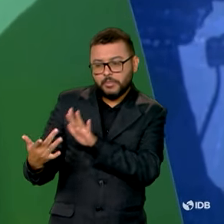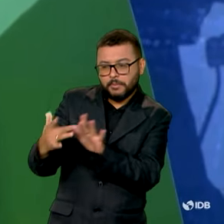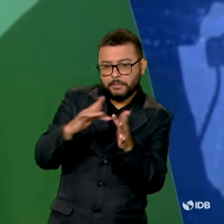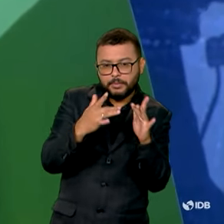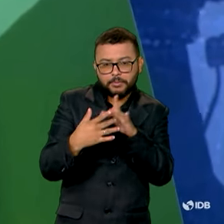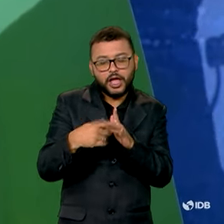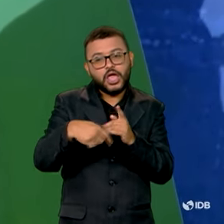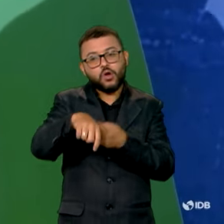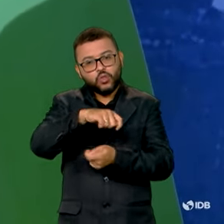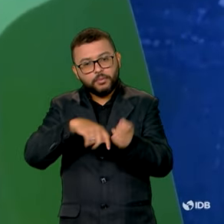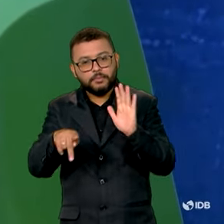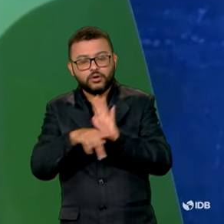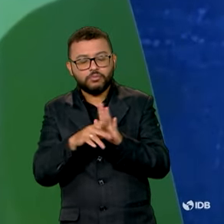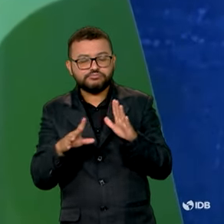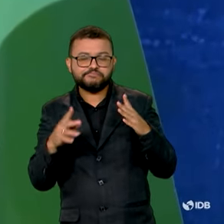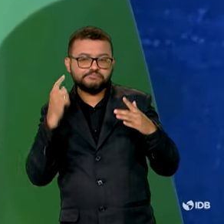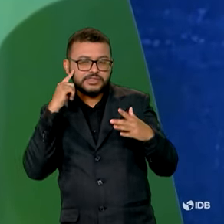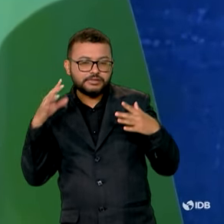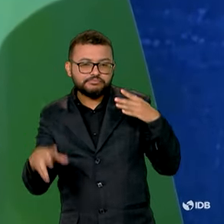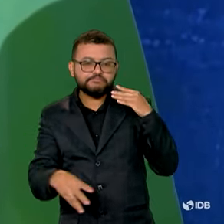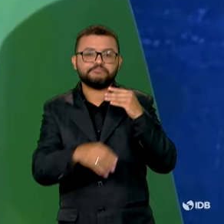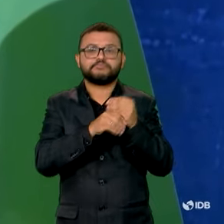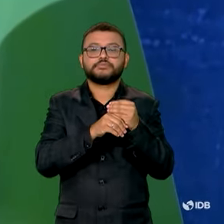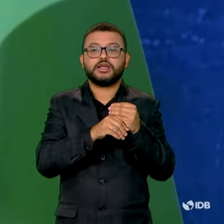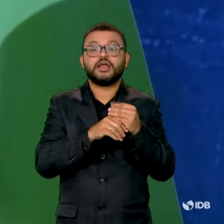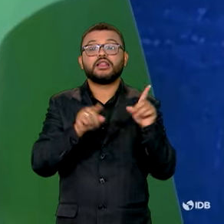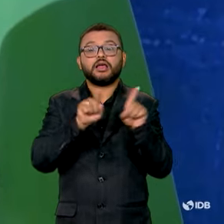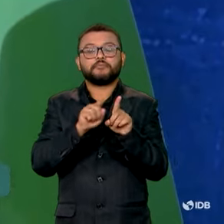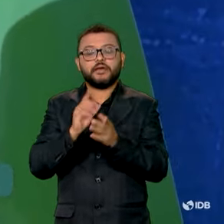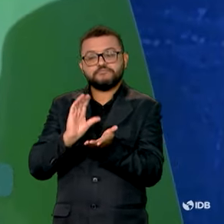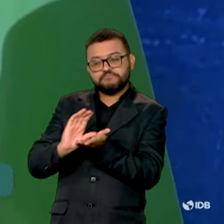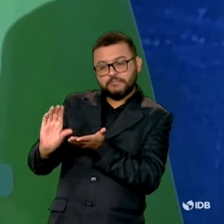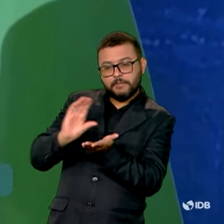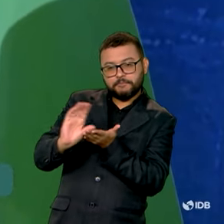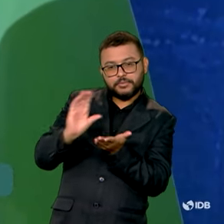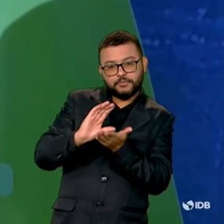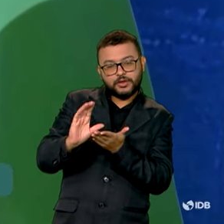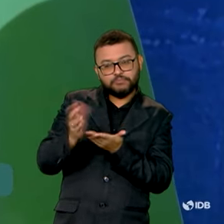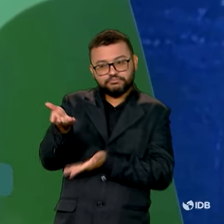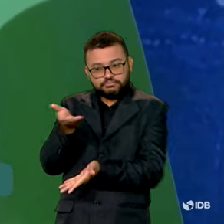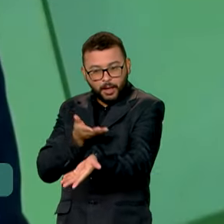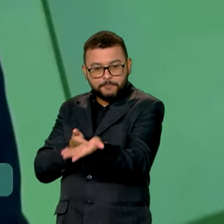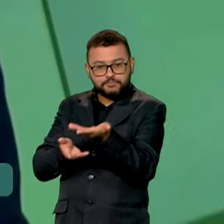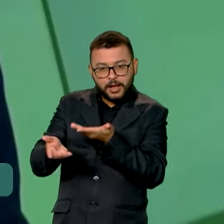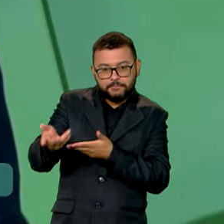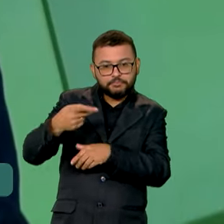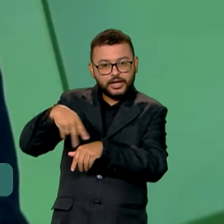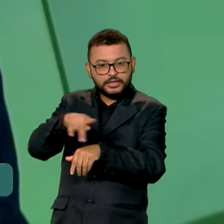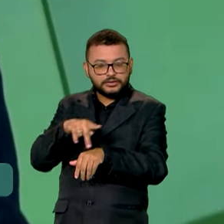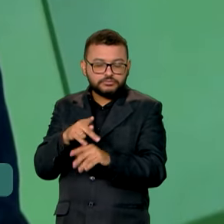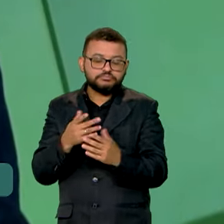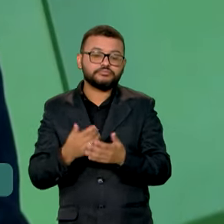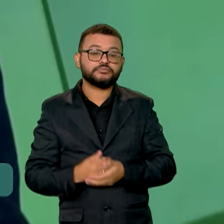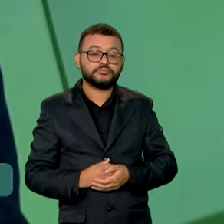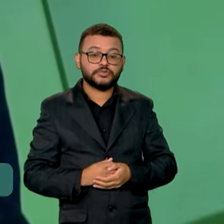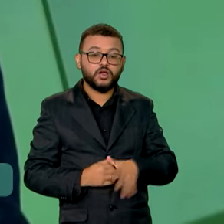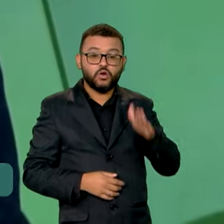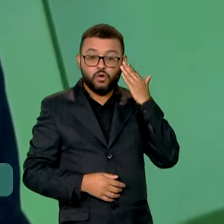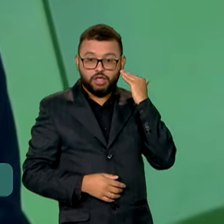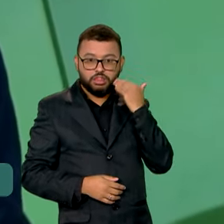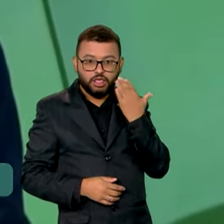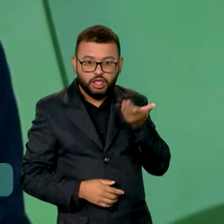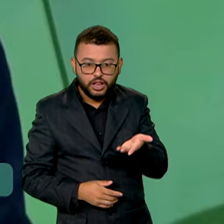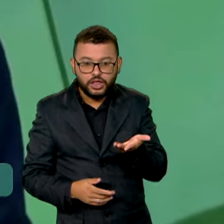econômica e, de outro lado, investimentos recíprocos. O governo coreano é